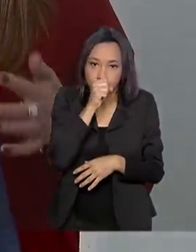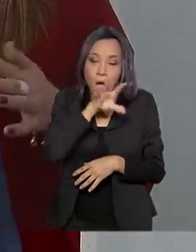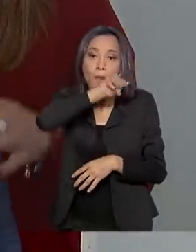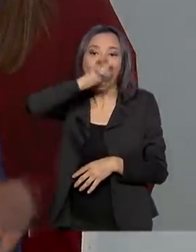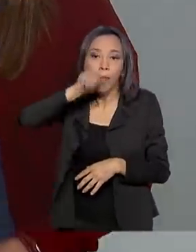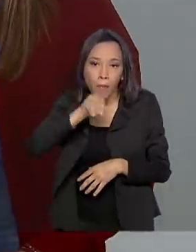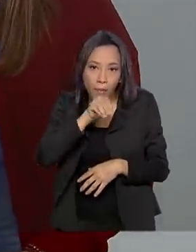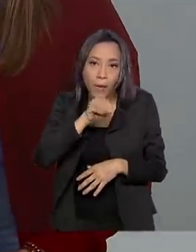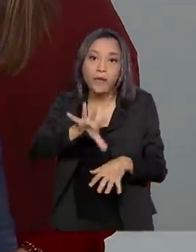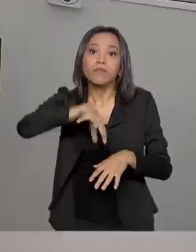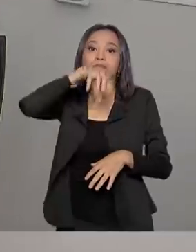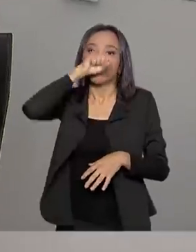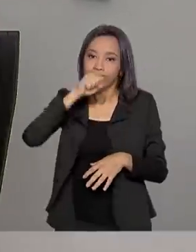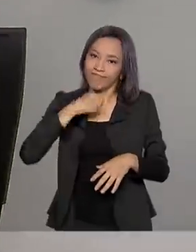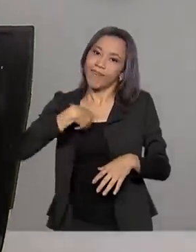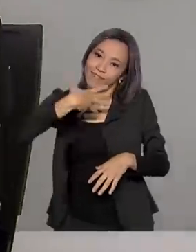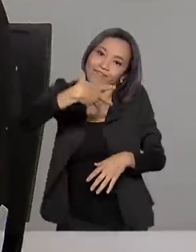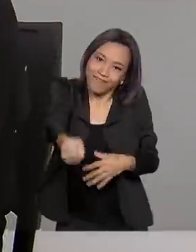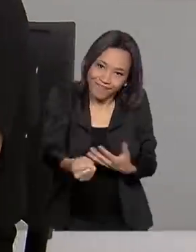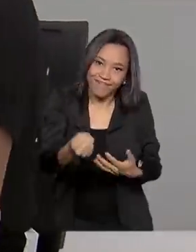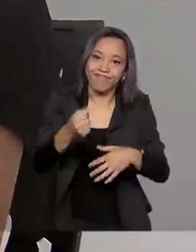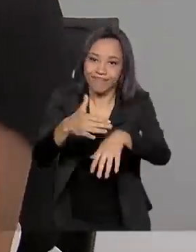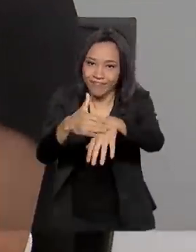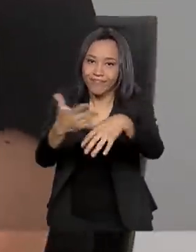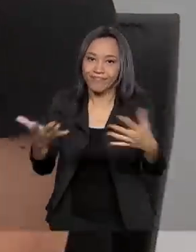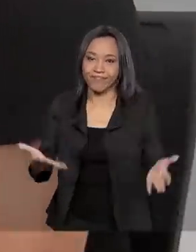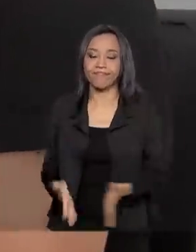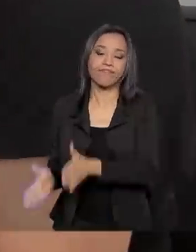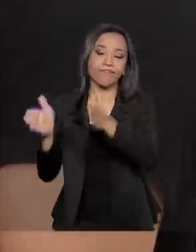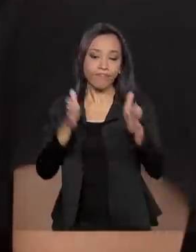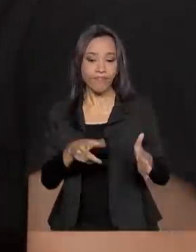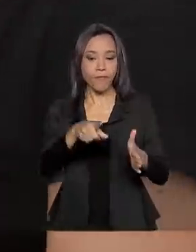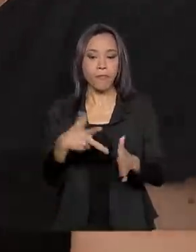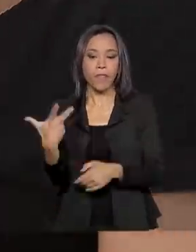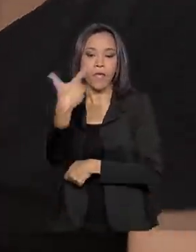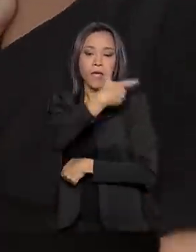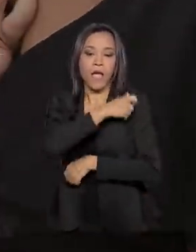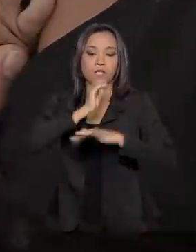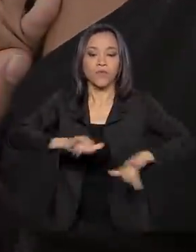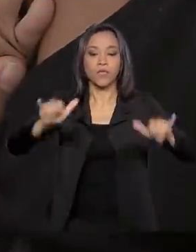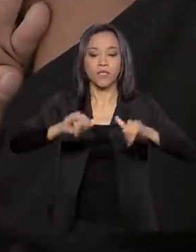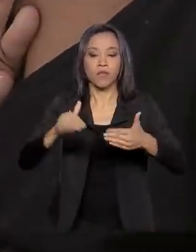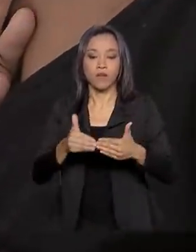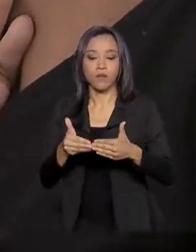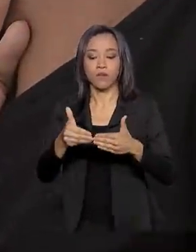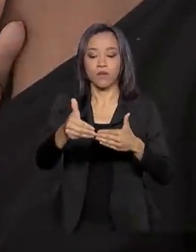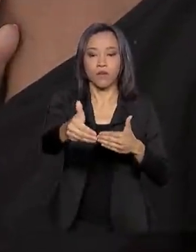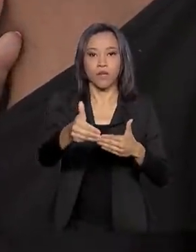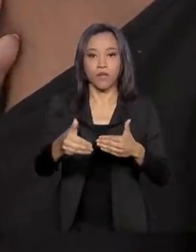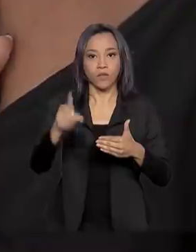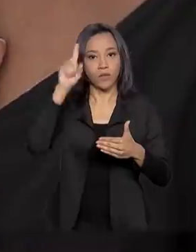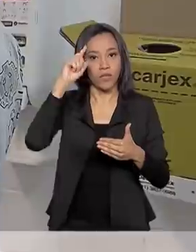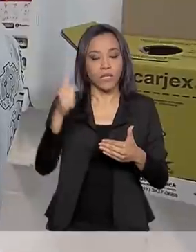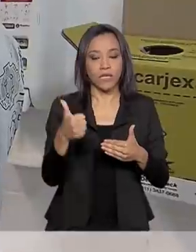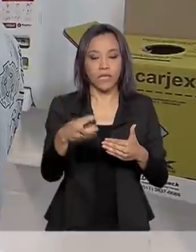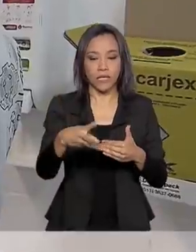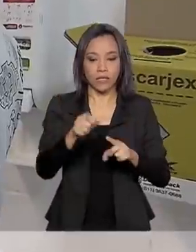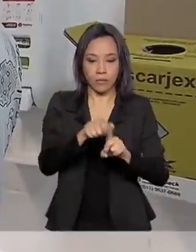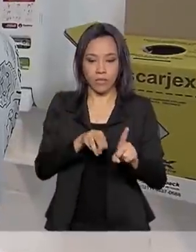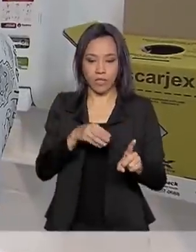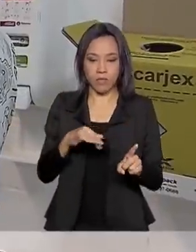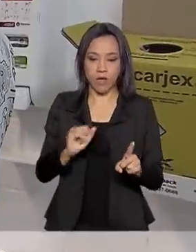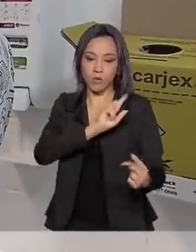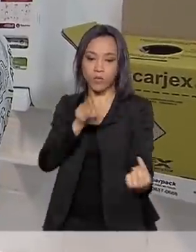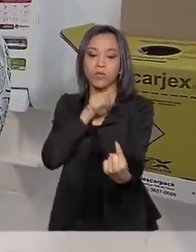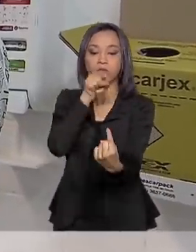e respirar. A campanha nacional de vacinação contra o sarampo vai até o próximo dia 13 de março e tem